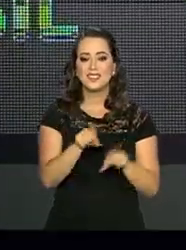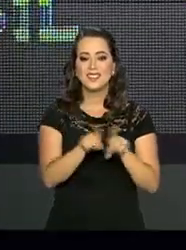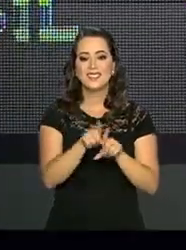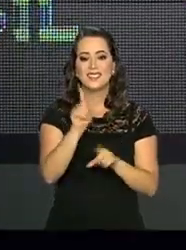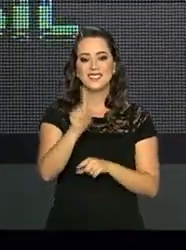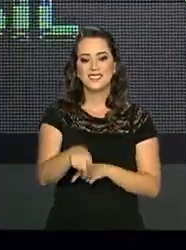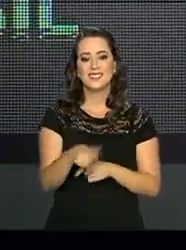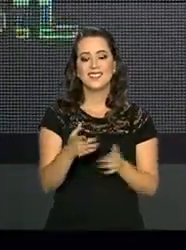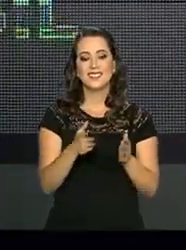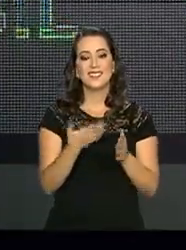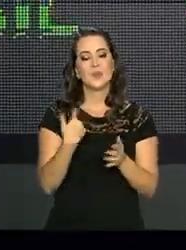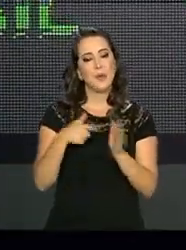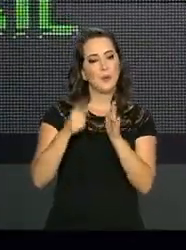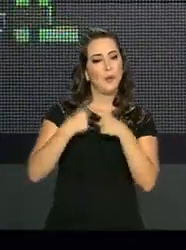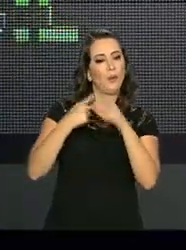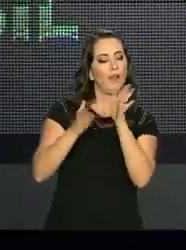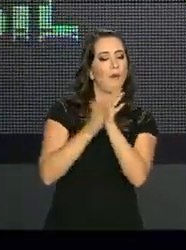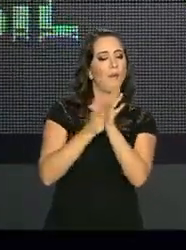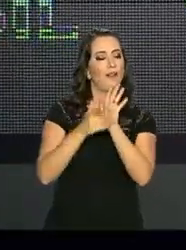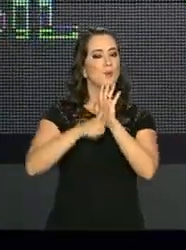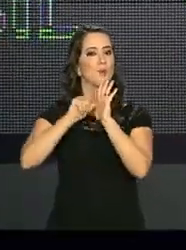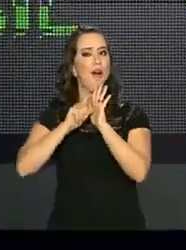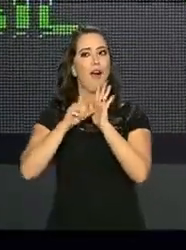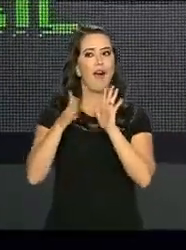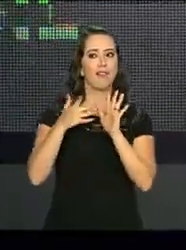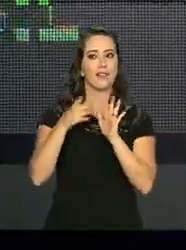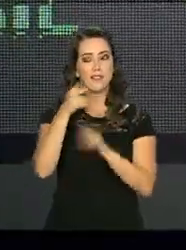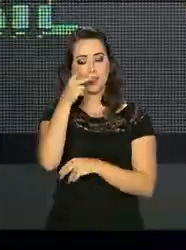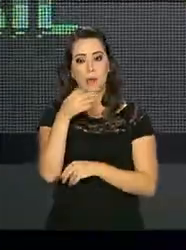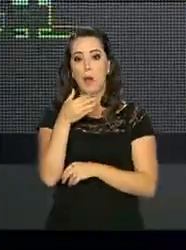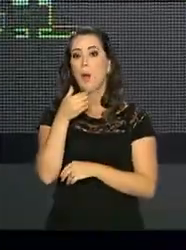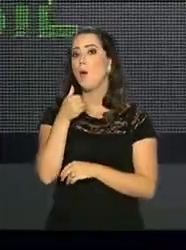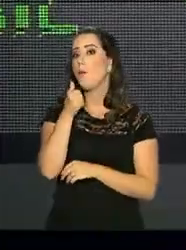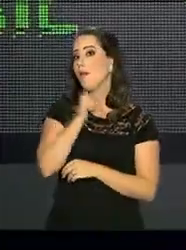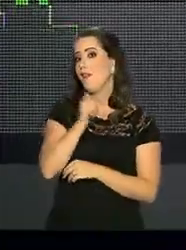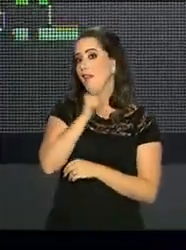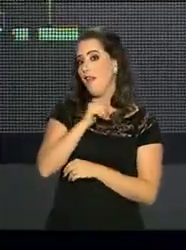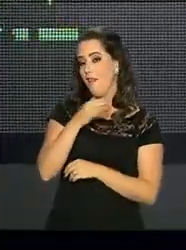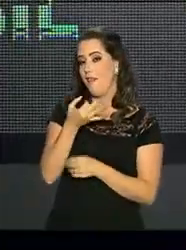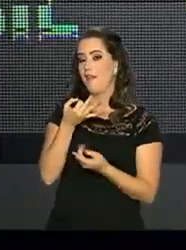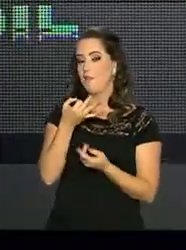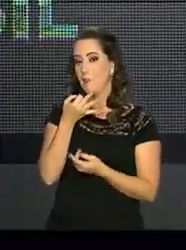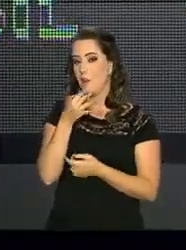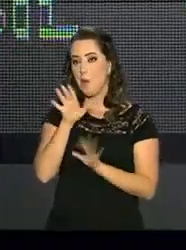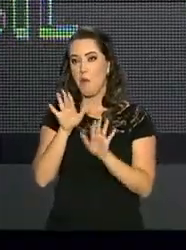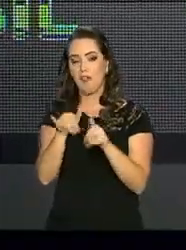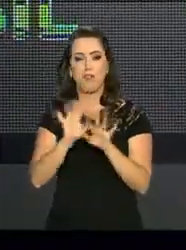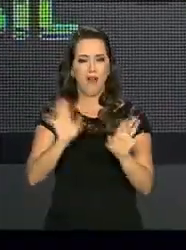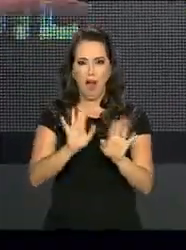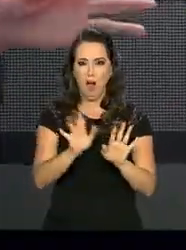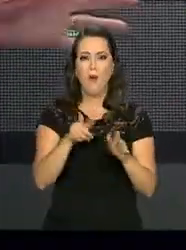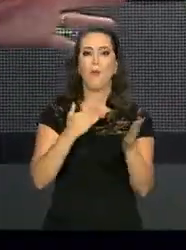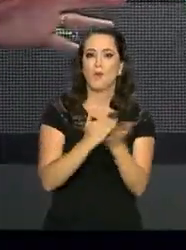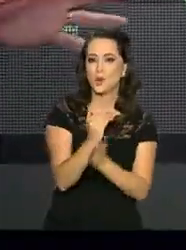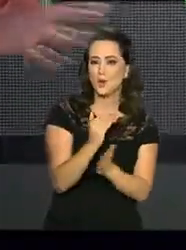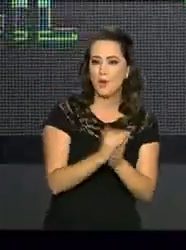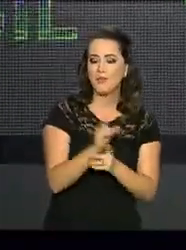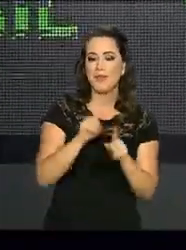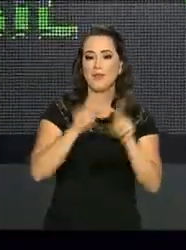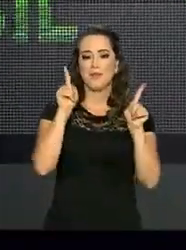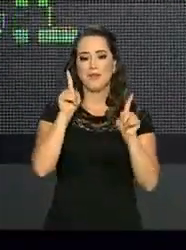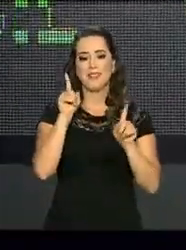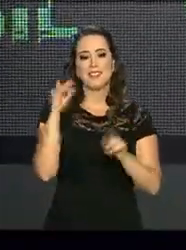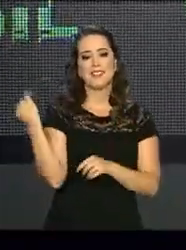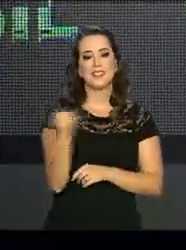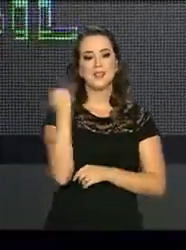Não é que os aplausos vieram antes da hora, não é uma coisa importante. Mas foi extremamente importante, porque a partir daqui é que